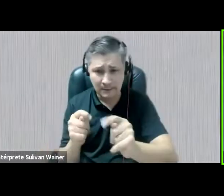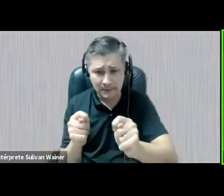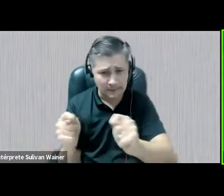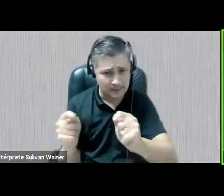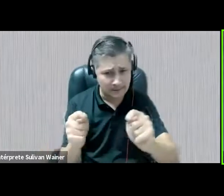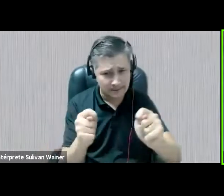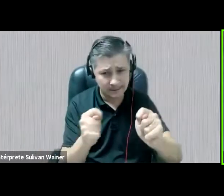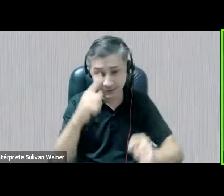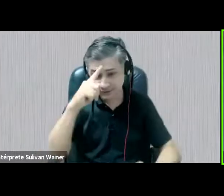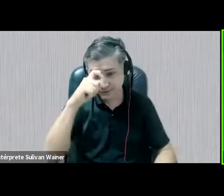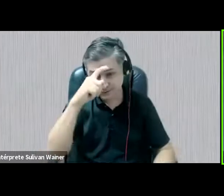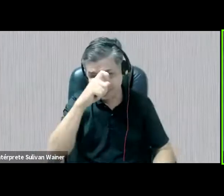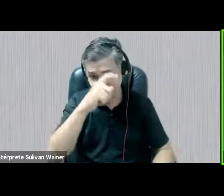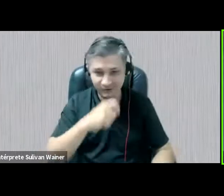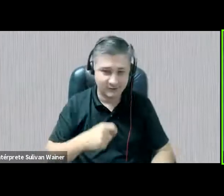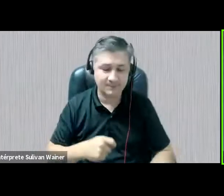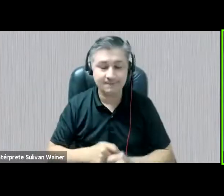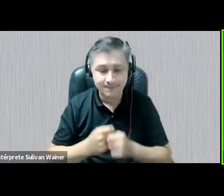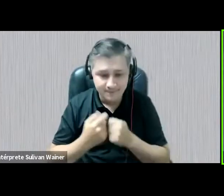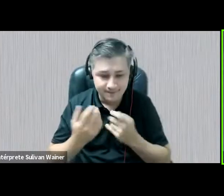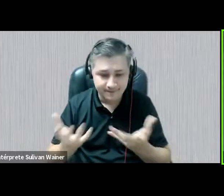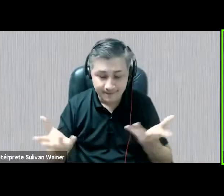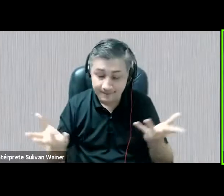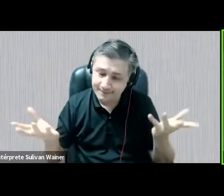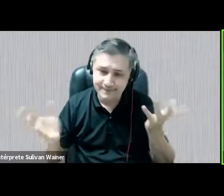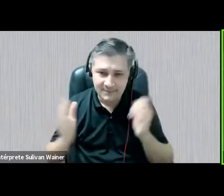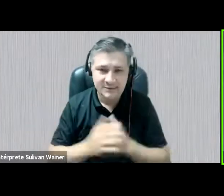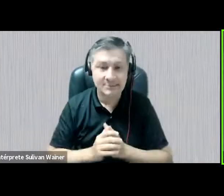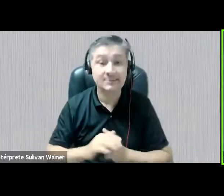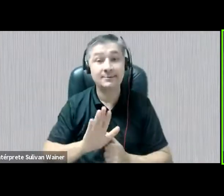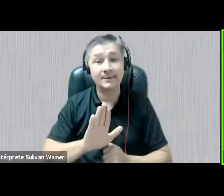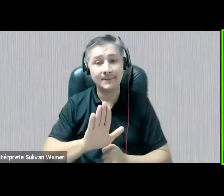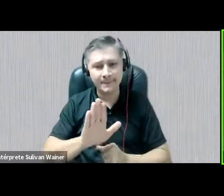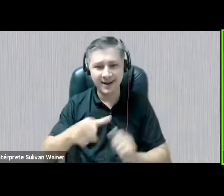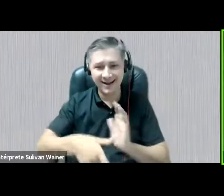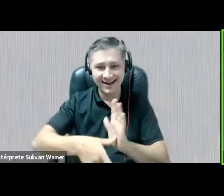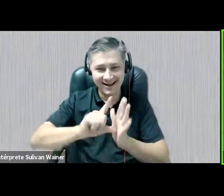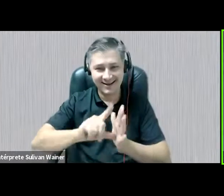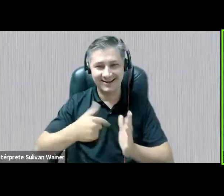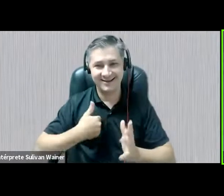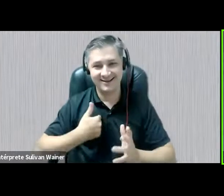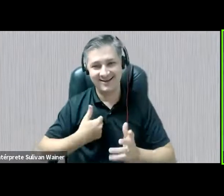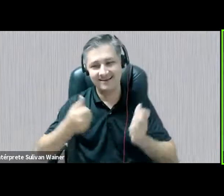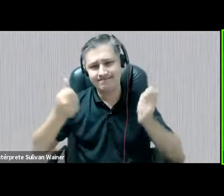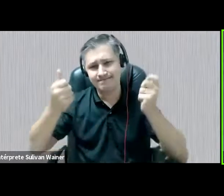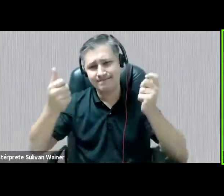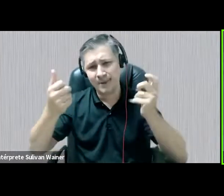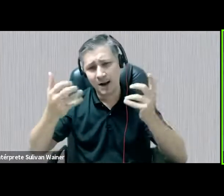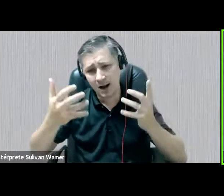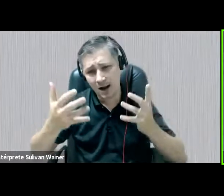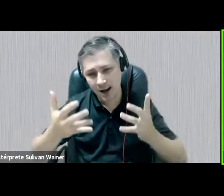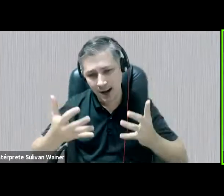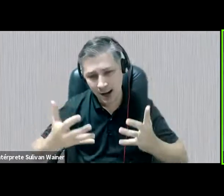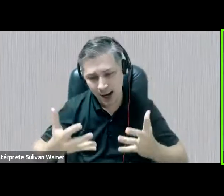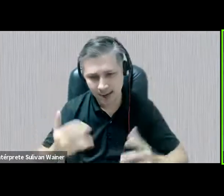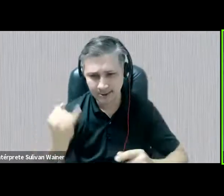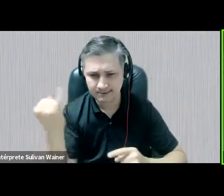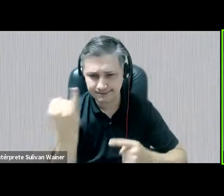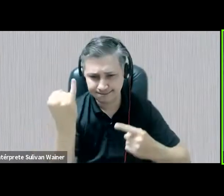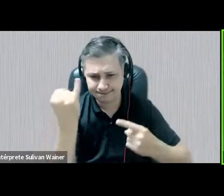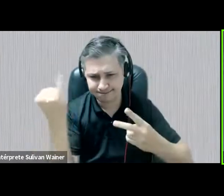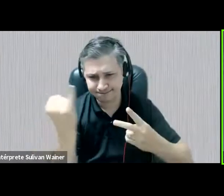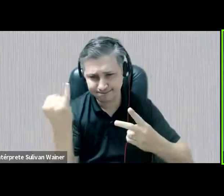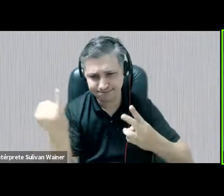sintética. Mas, antes, eu queria colocar questões bem importantes em relação